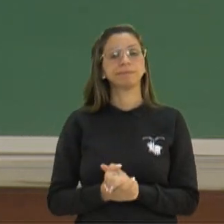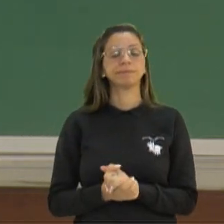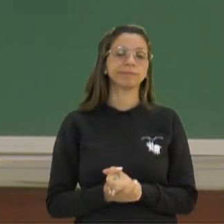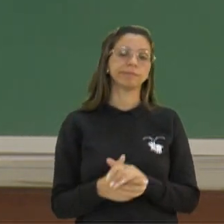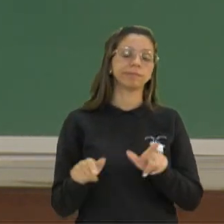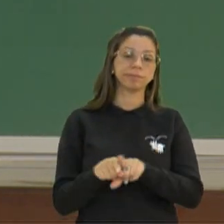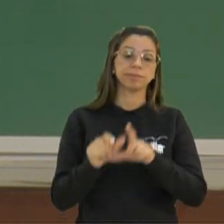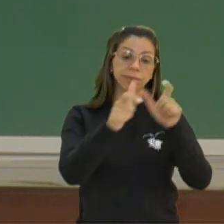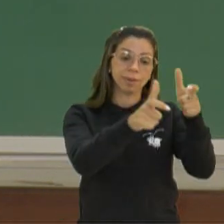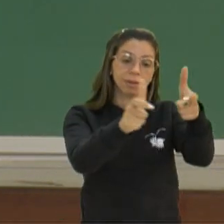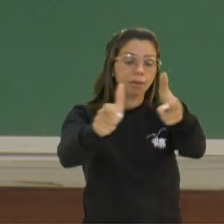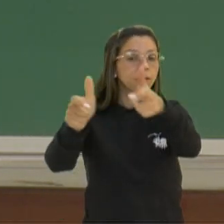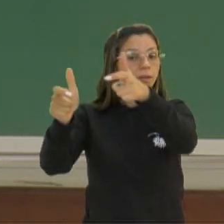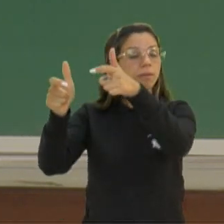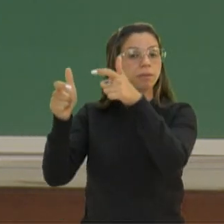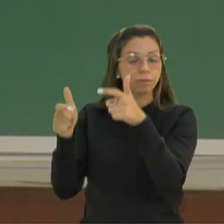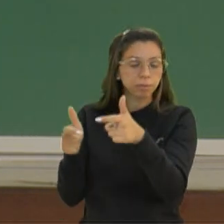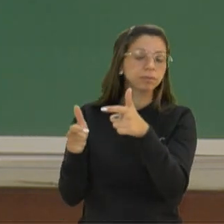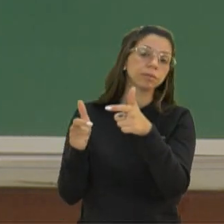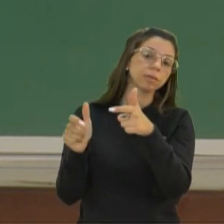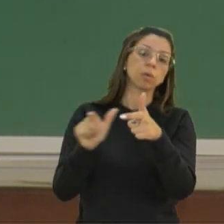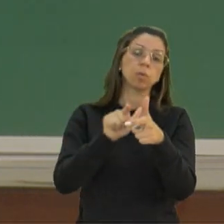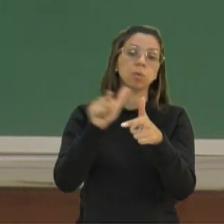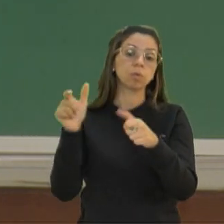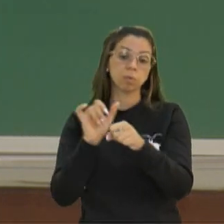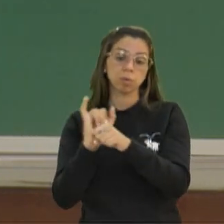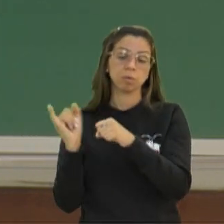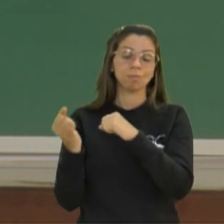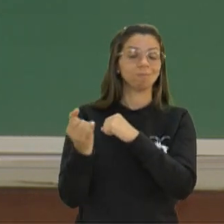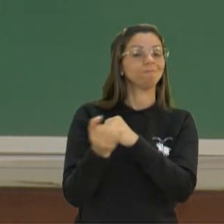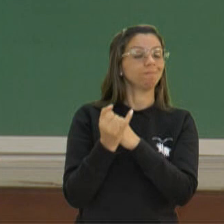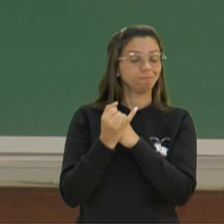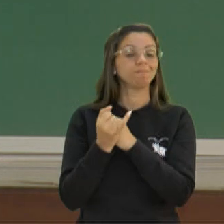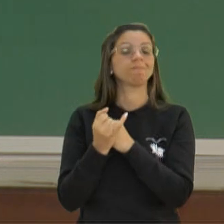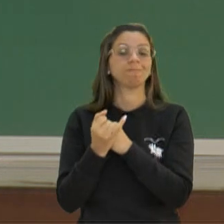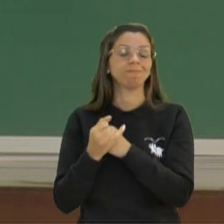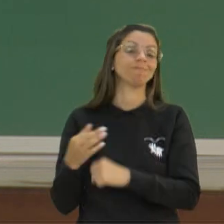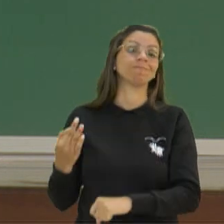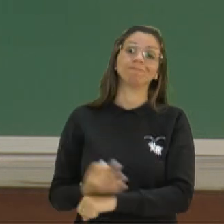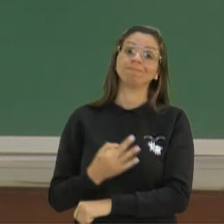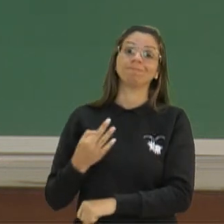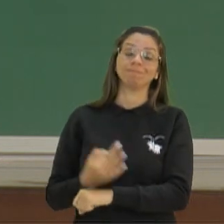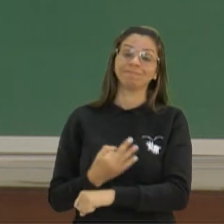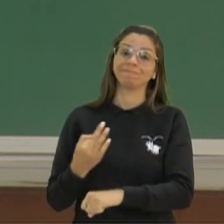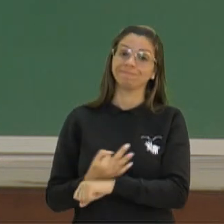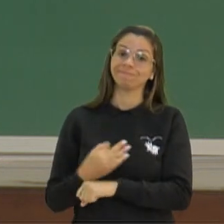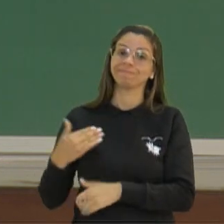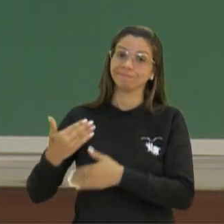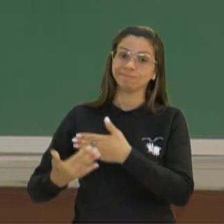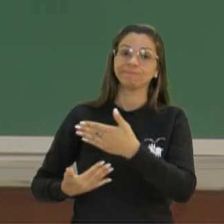as demais localidades, infelizmente, as outras ilhas enfrentando uma situação de subdesenvolvimento.